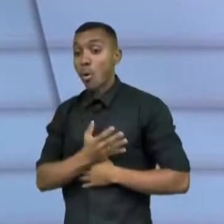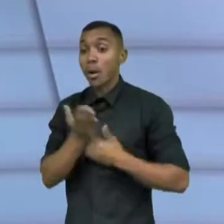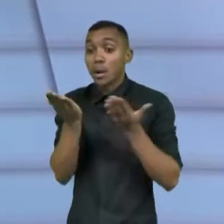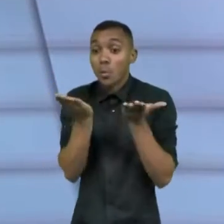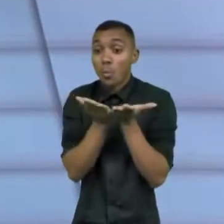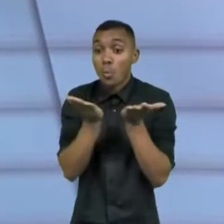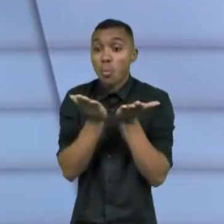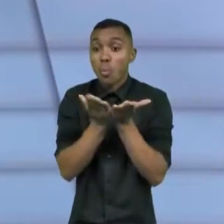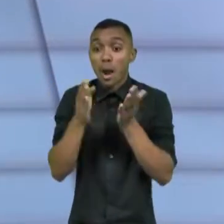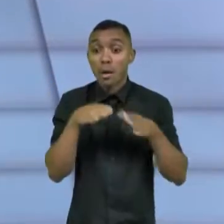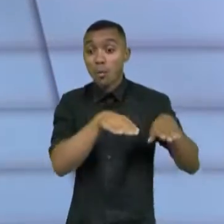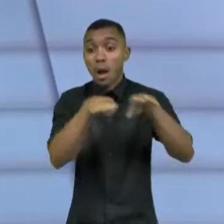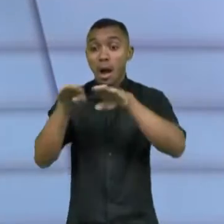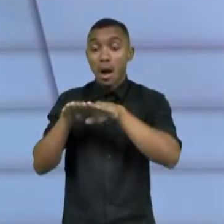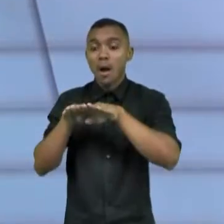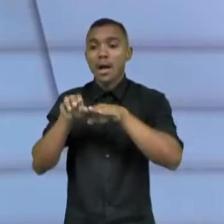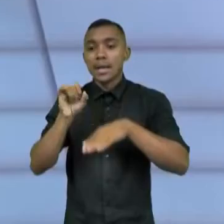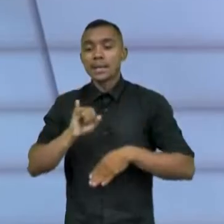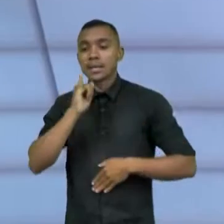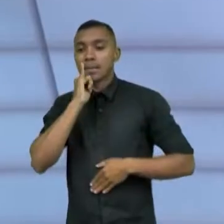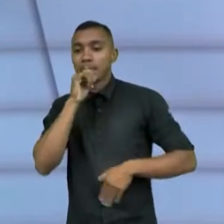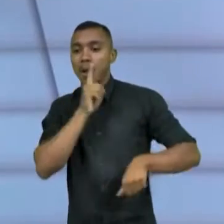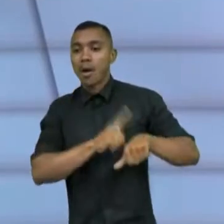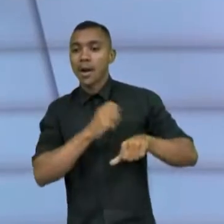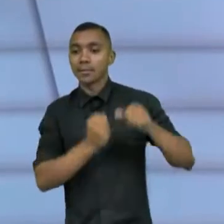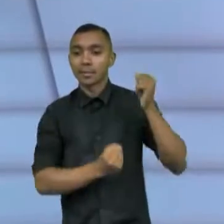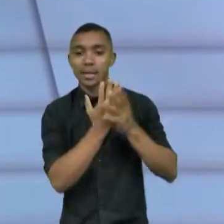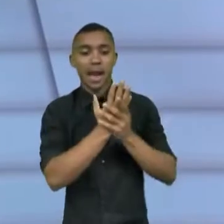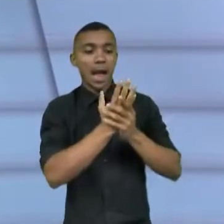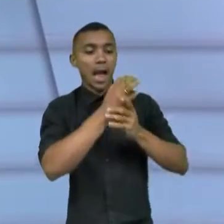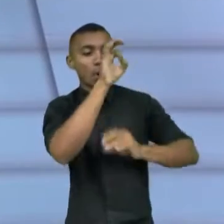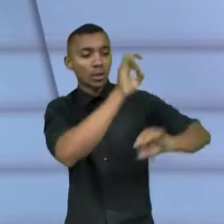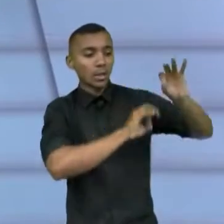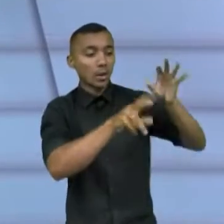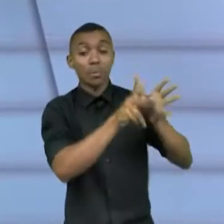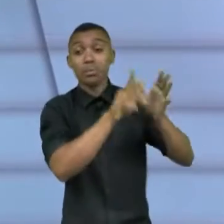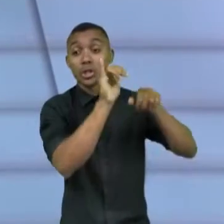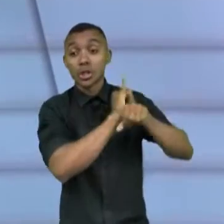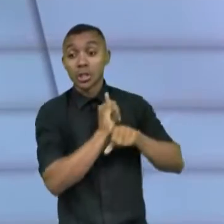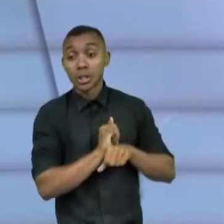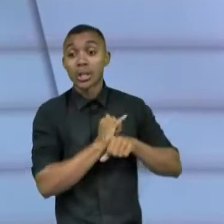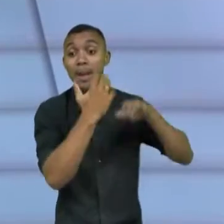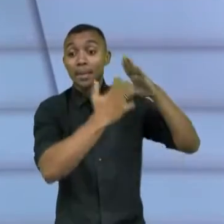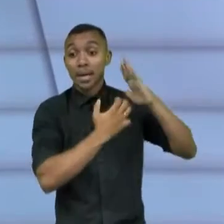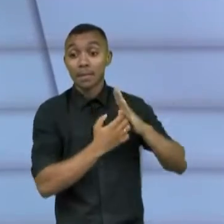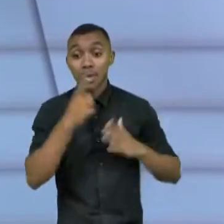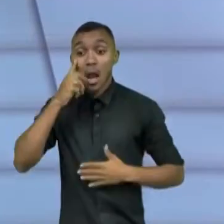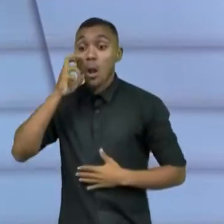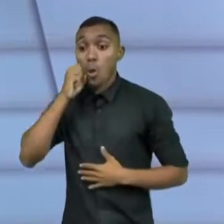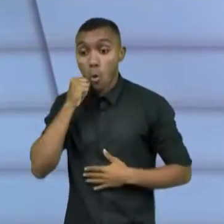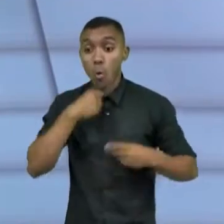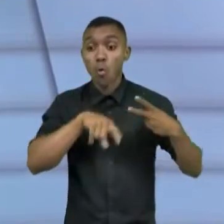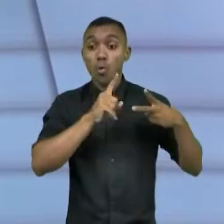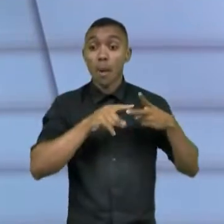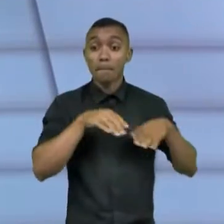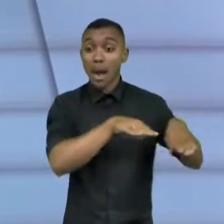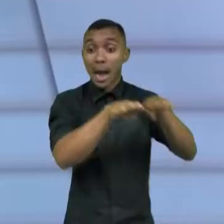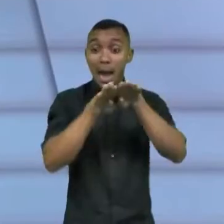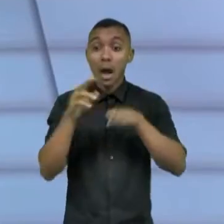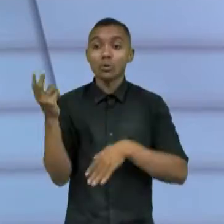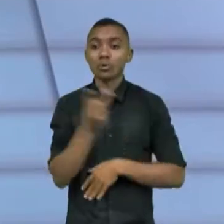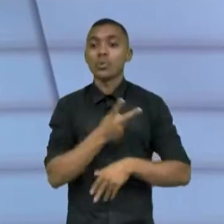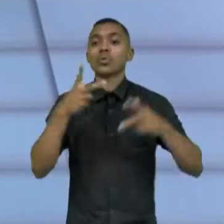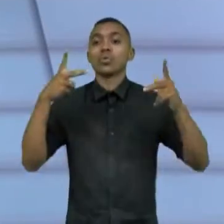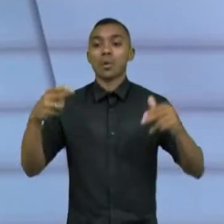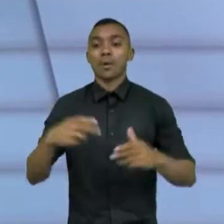Então, numa tomada de decisão, na construção da estratégia da empresa, esses dois elementos pesam igual. Essa